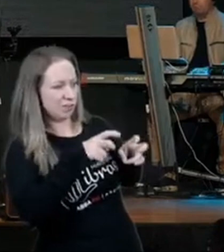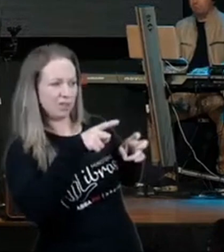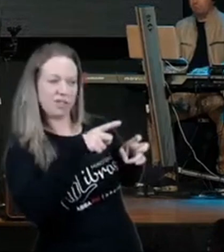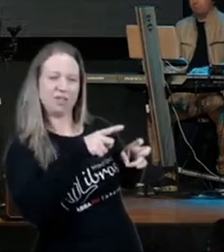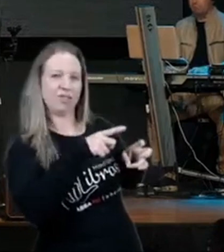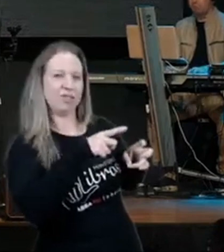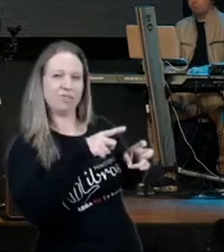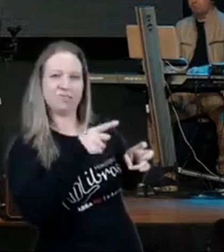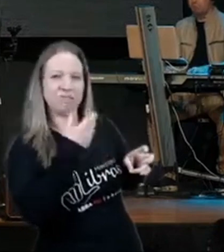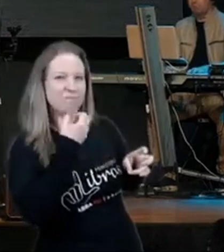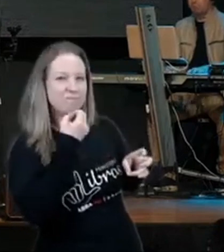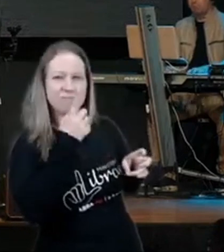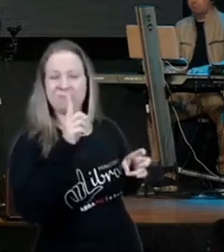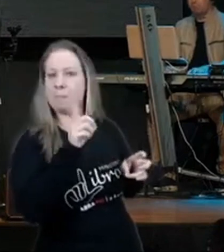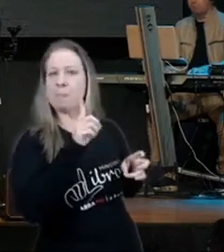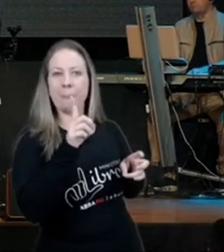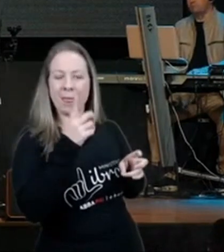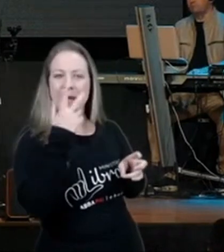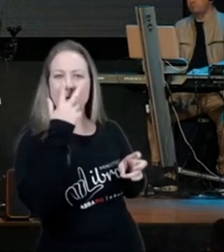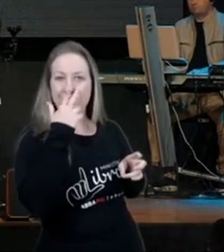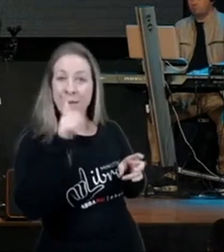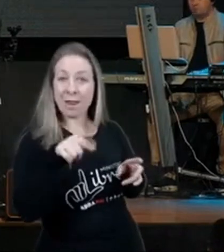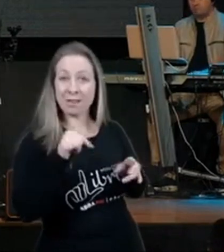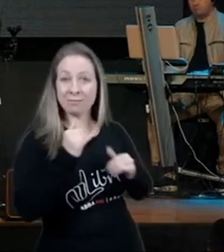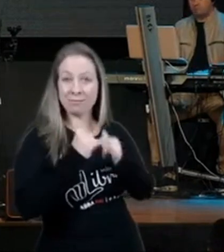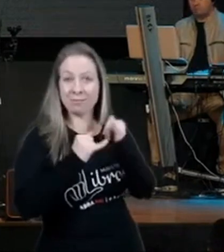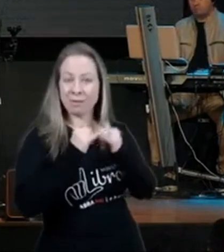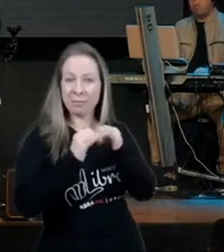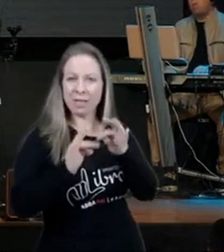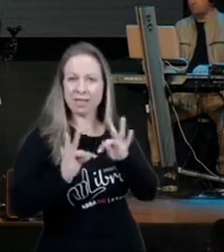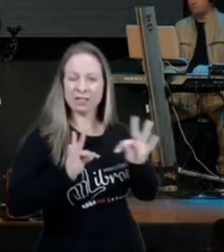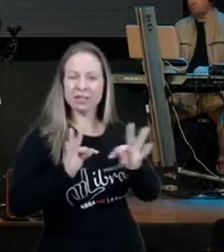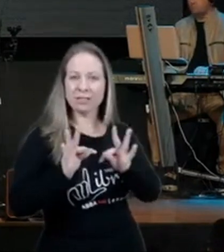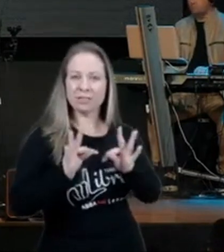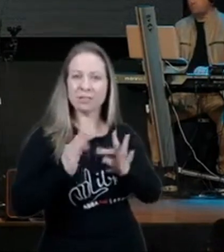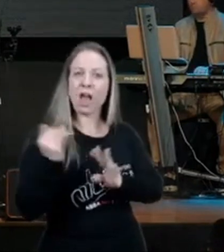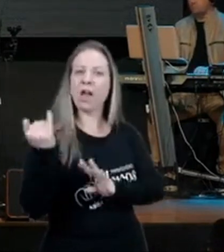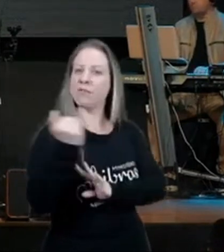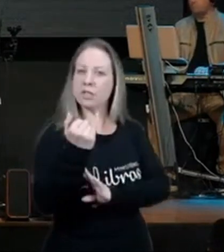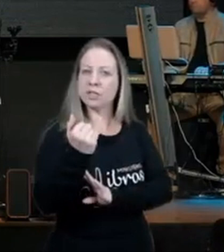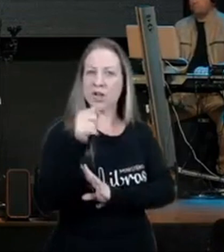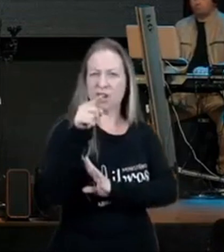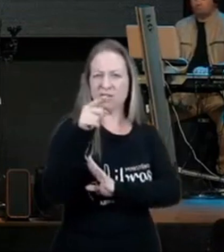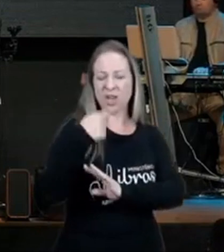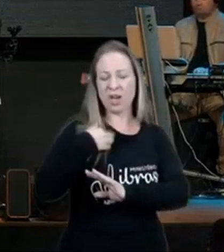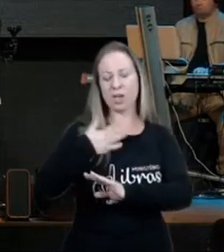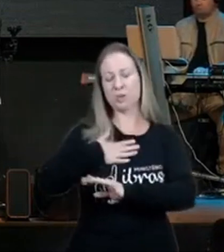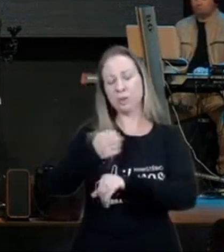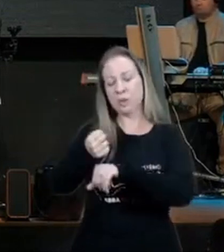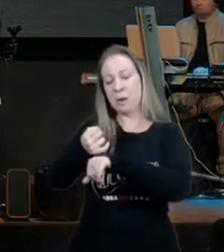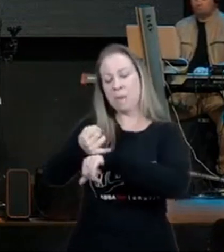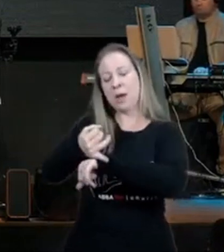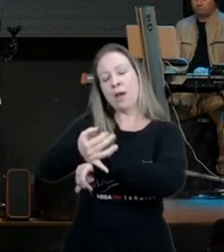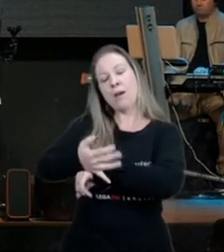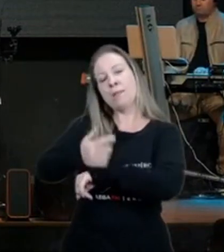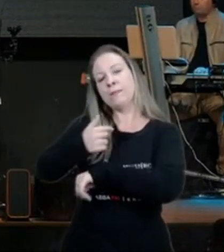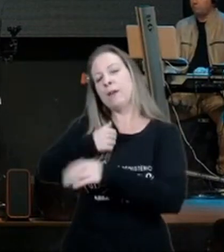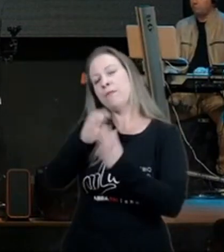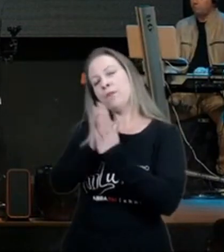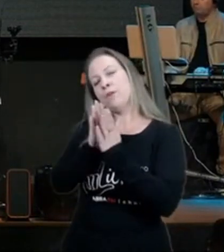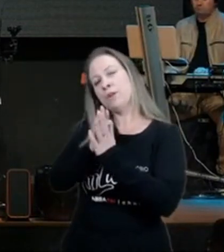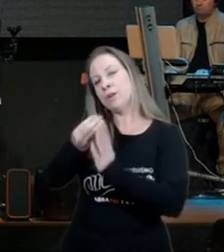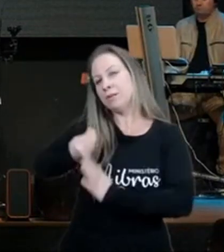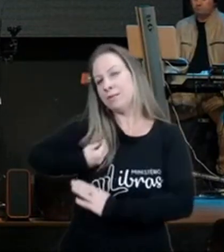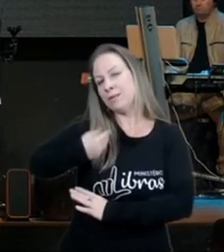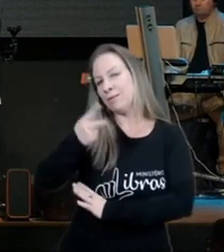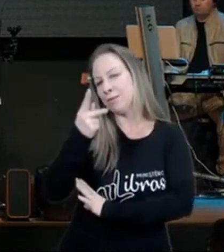bem, Titos são aquelas pessoas que no meio da madrugada falam assim, eu estava orando por você, e Deus mandou essa mensagem para você, Titos são